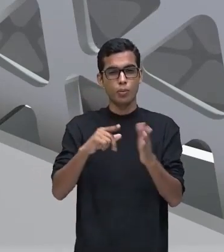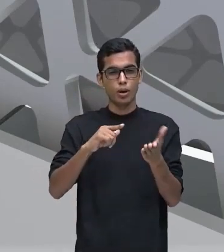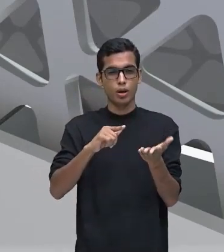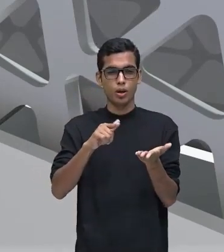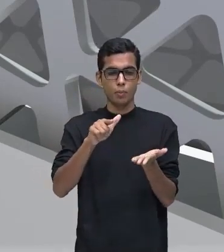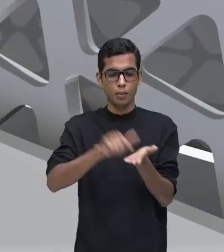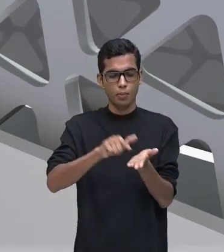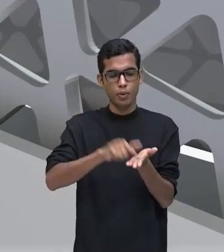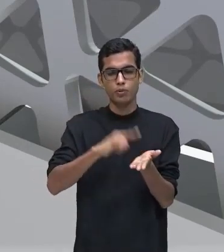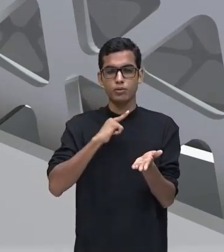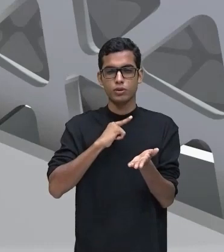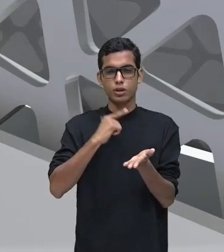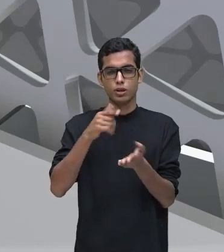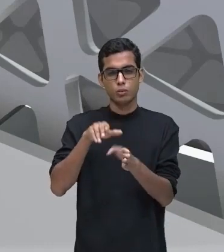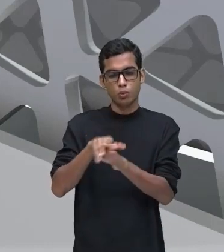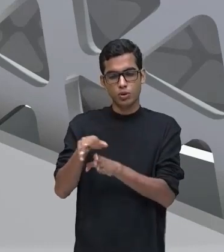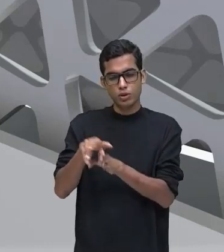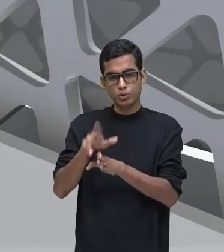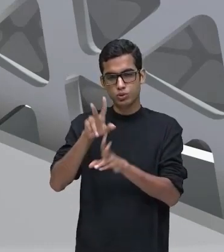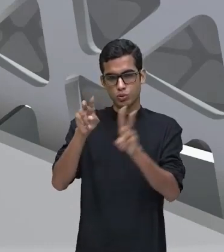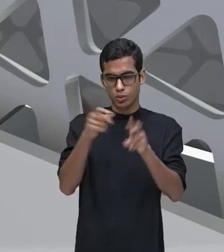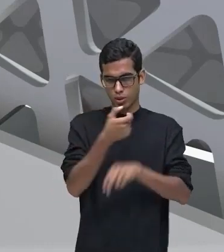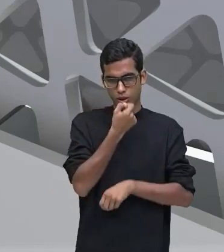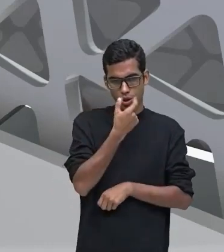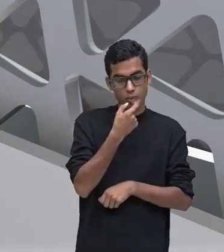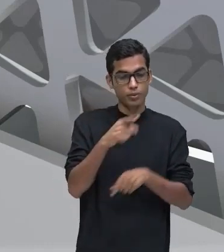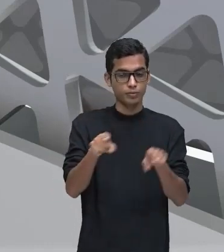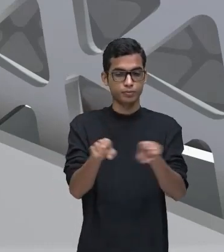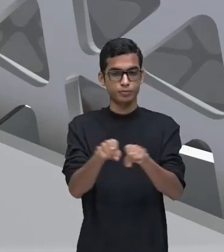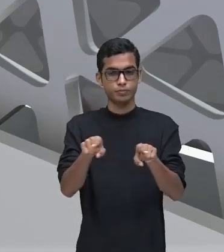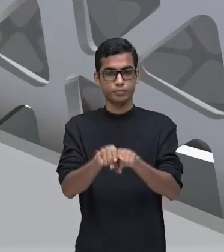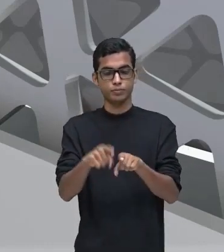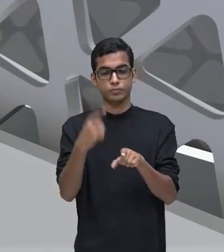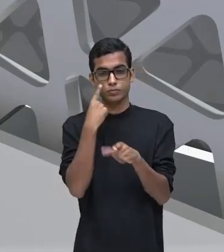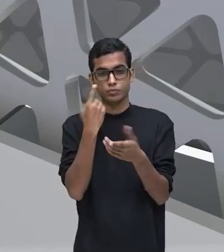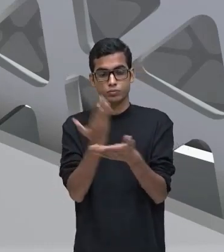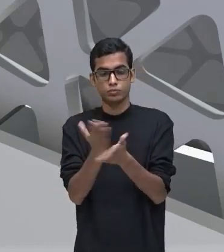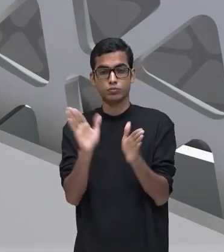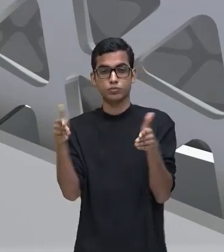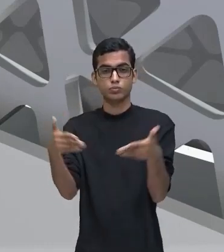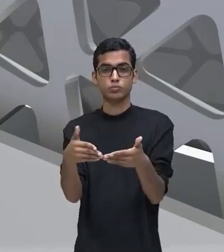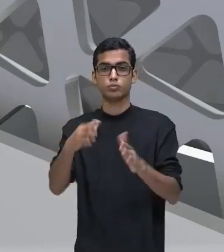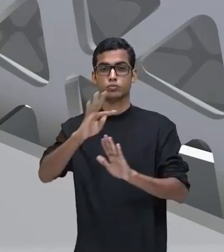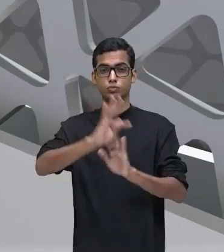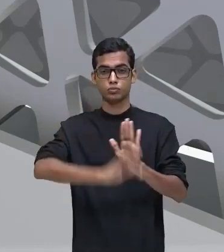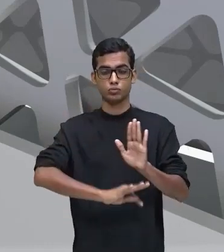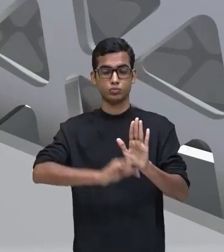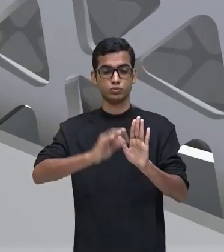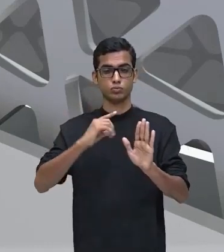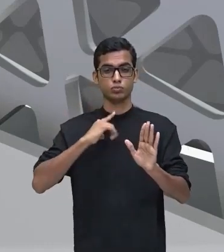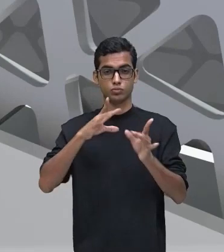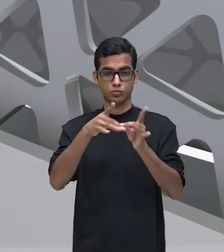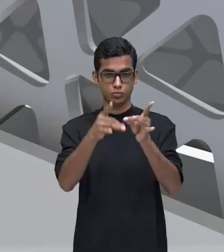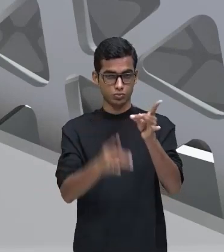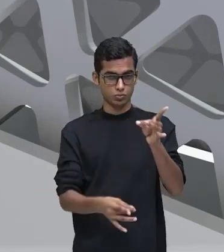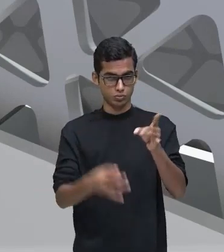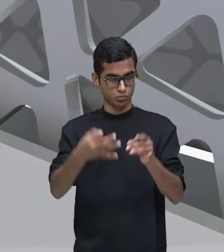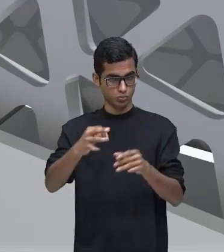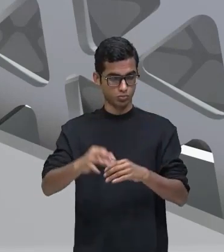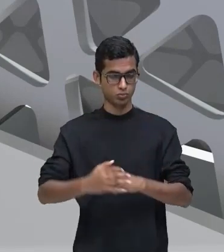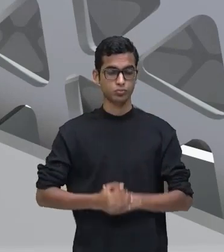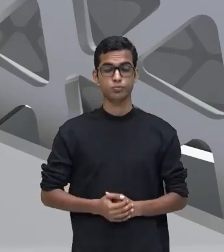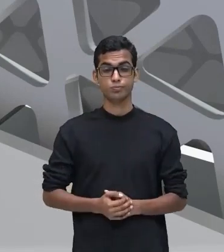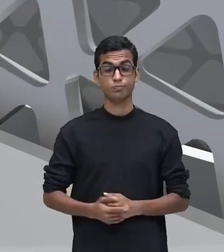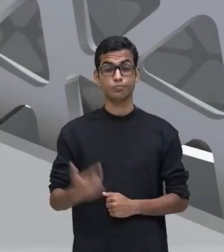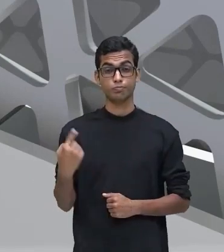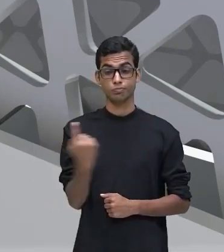dessa tipologia. Na nossa aula o nosso foco será para o tipo descritivo, certo? E para